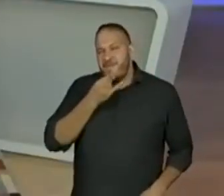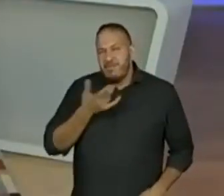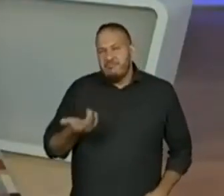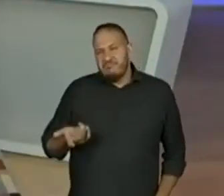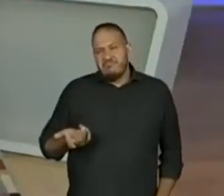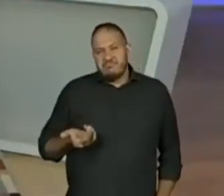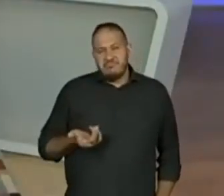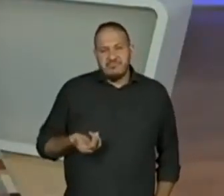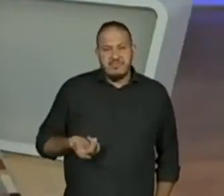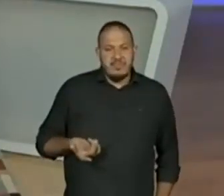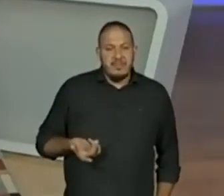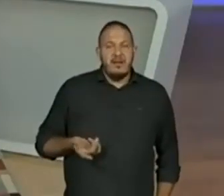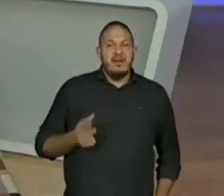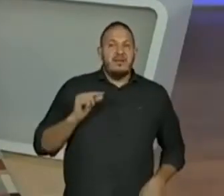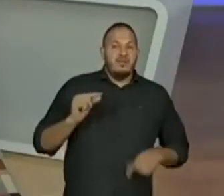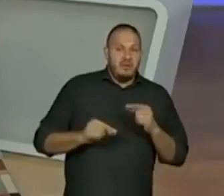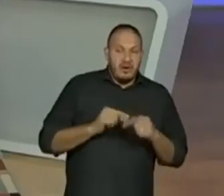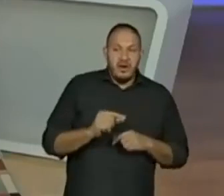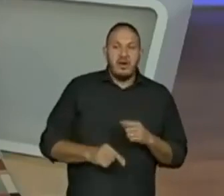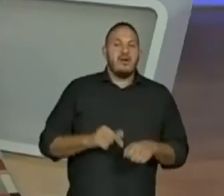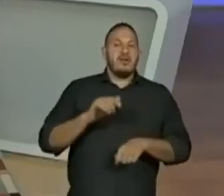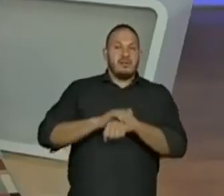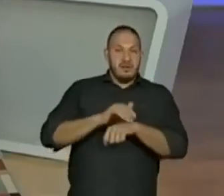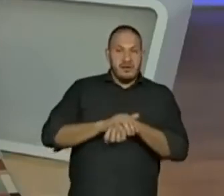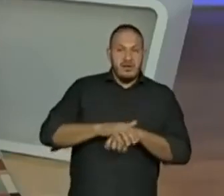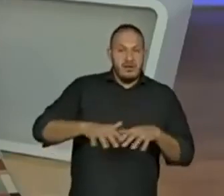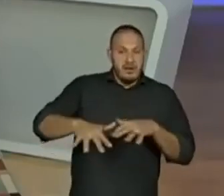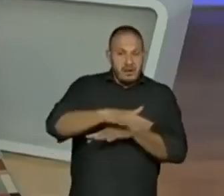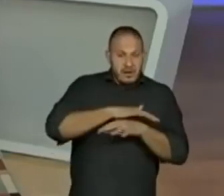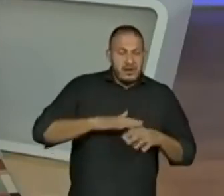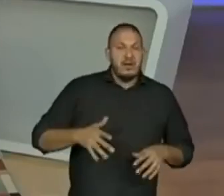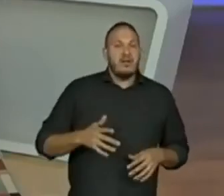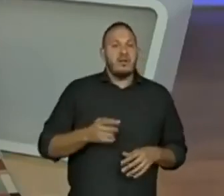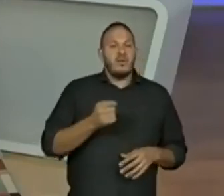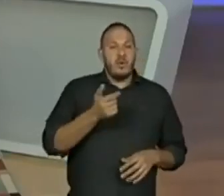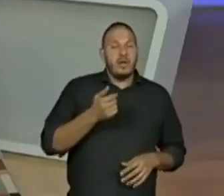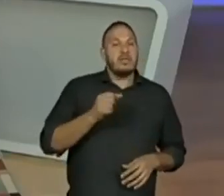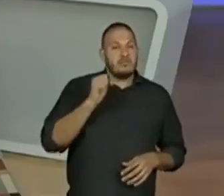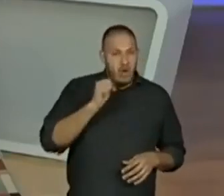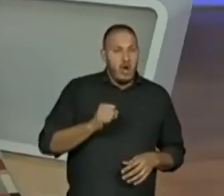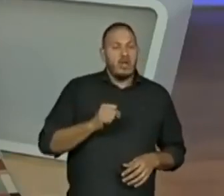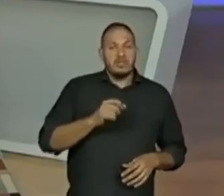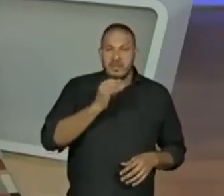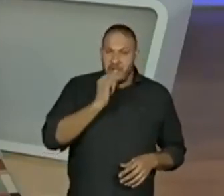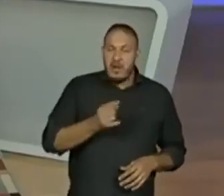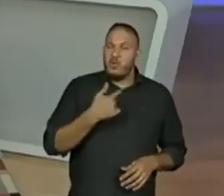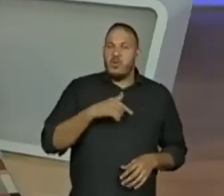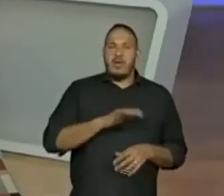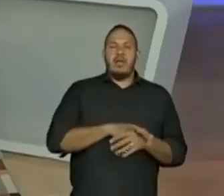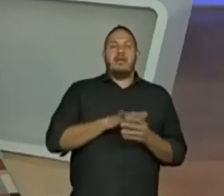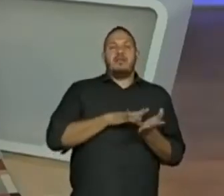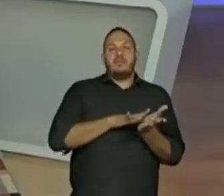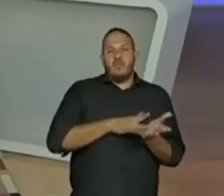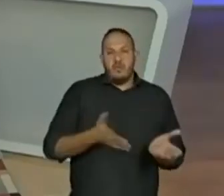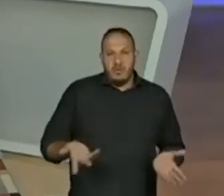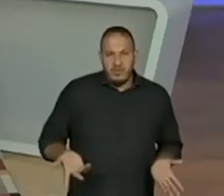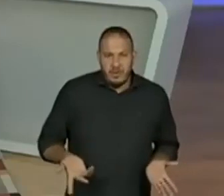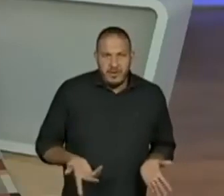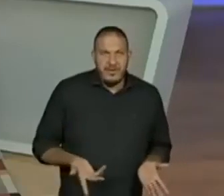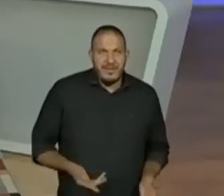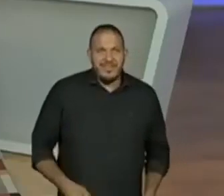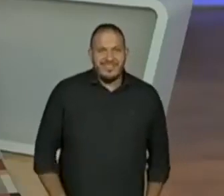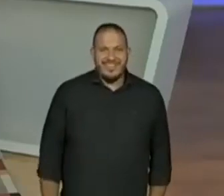Podemos colocar quase que sim, mas não posso afirmar isso. Não são sinônimos. Nomes fake.